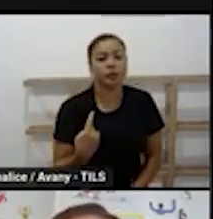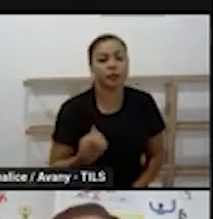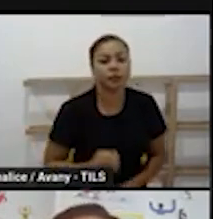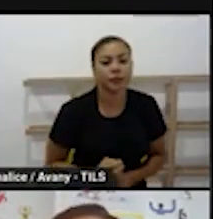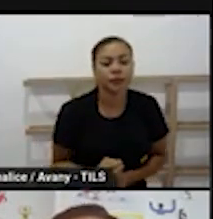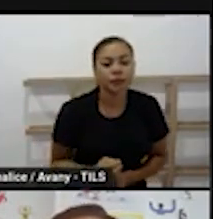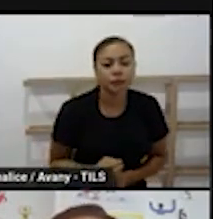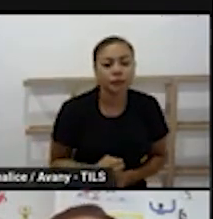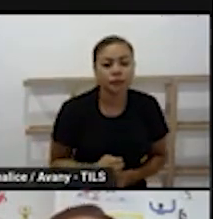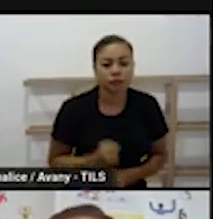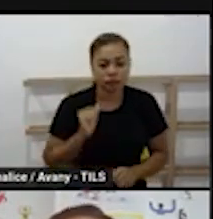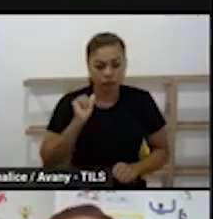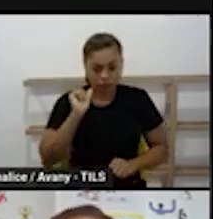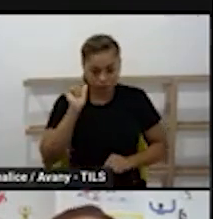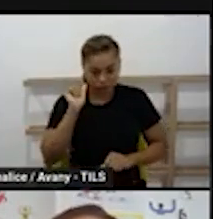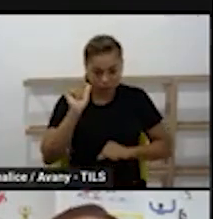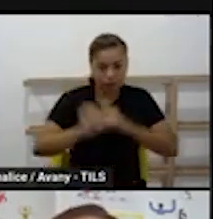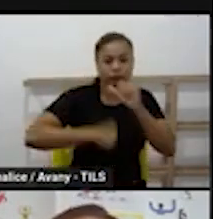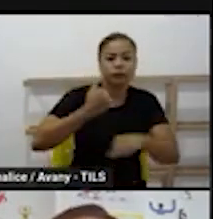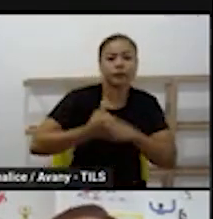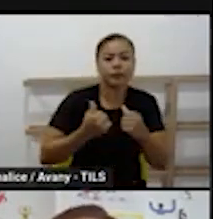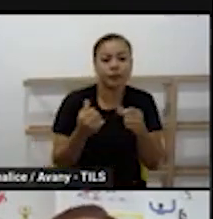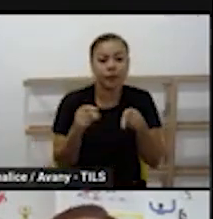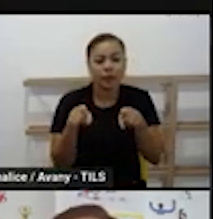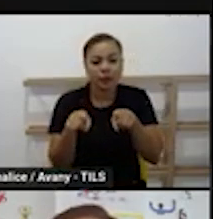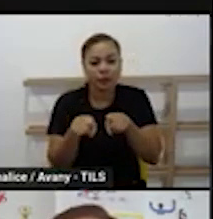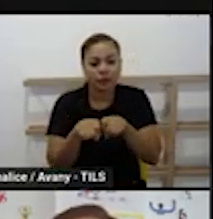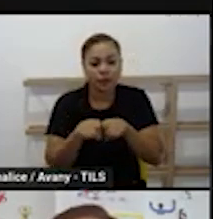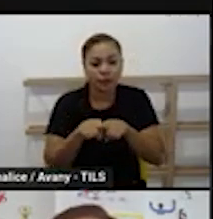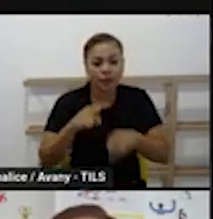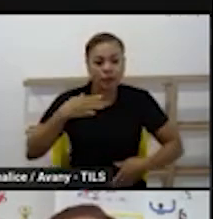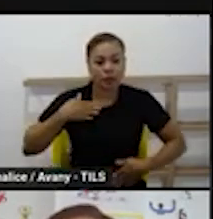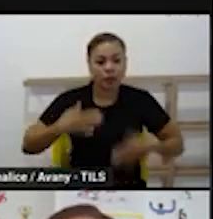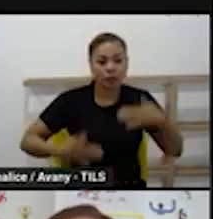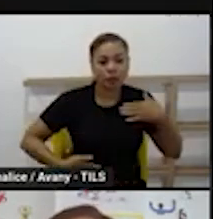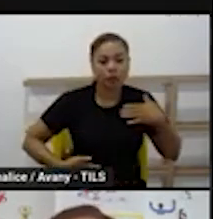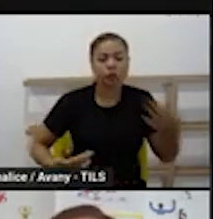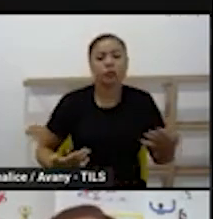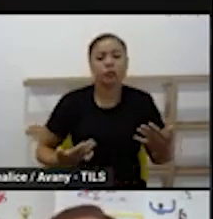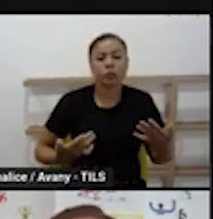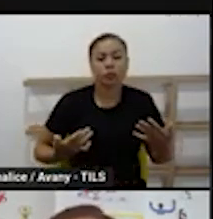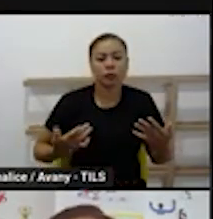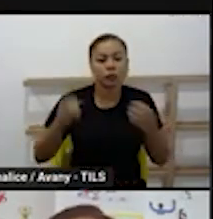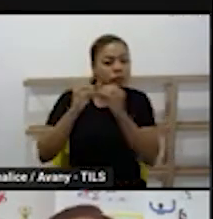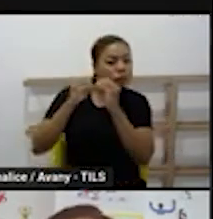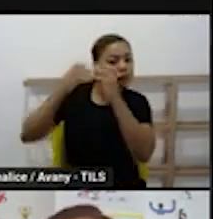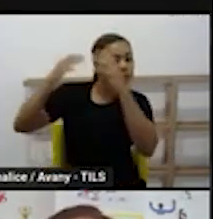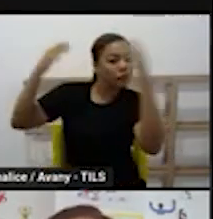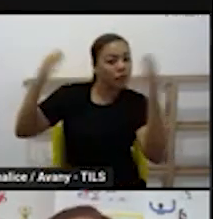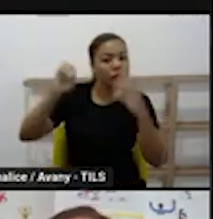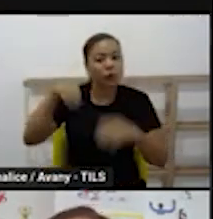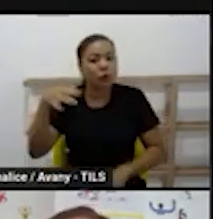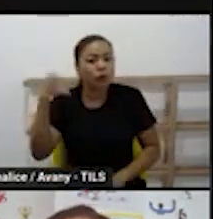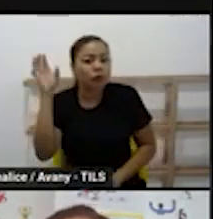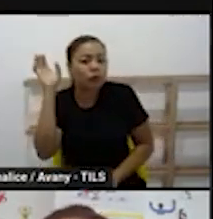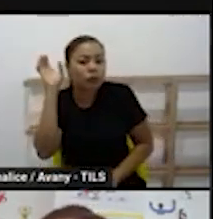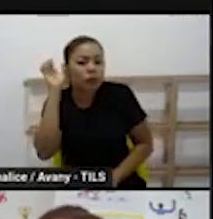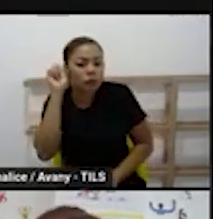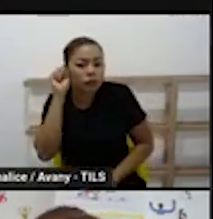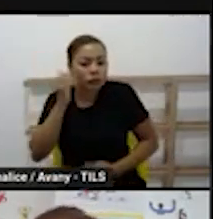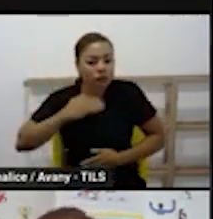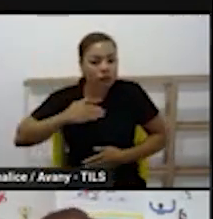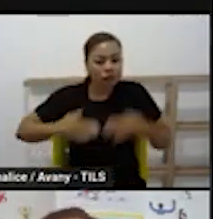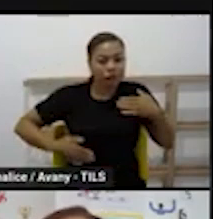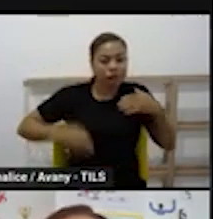corpos, gestos e movimentos, escuta, fala, pensamento e imaginação, traços, sons, corpo e